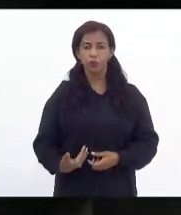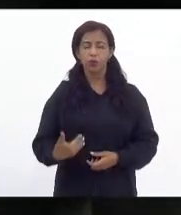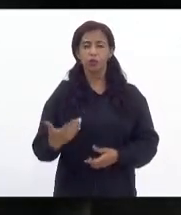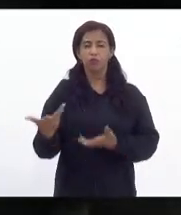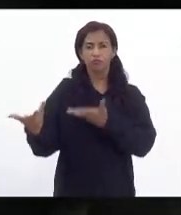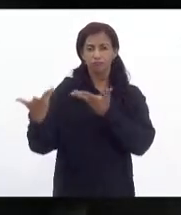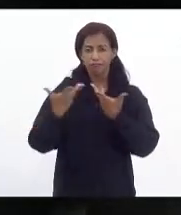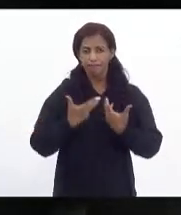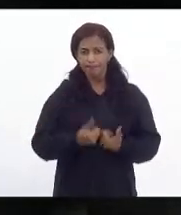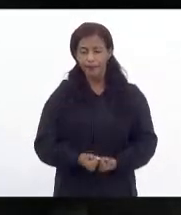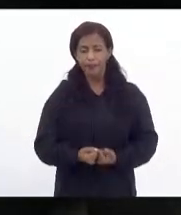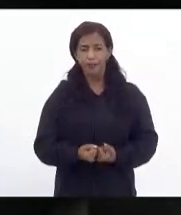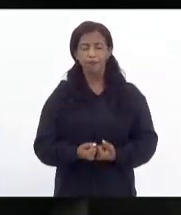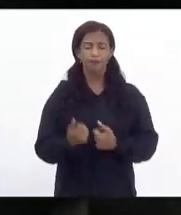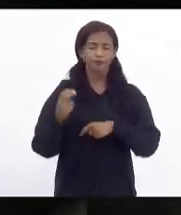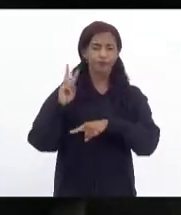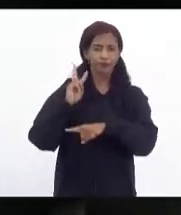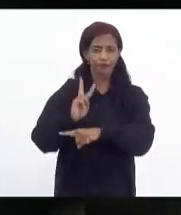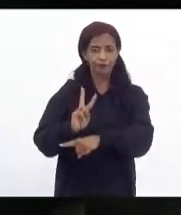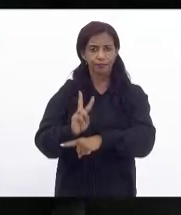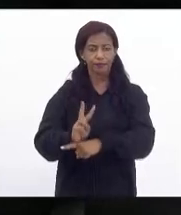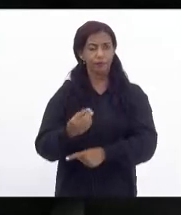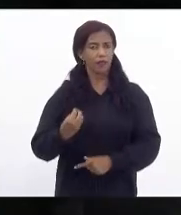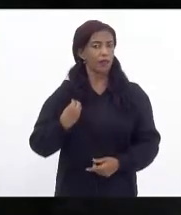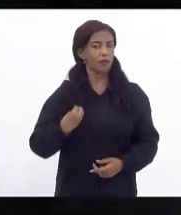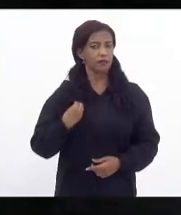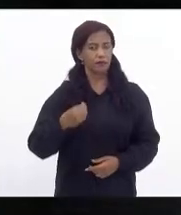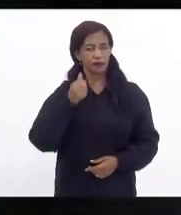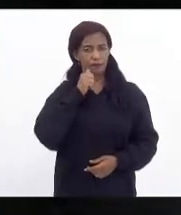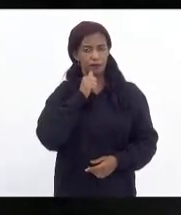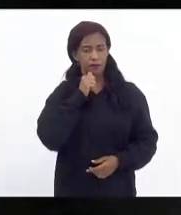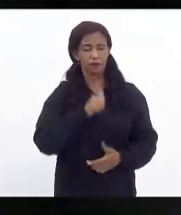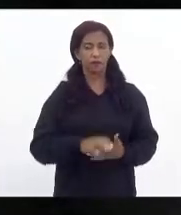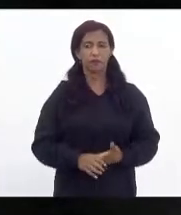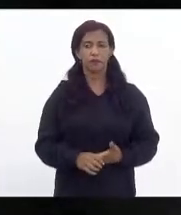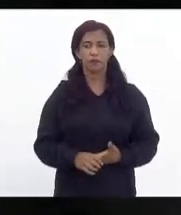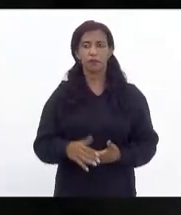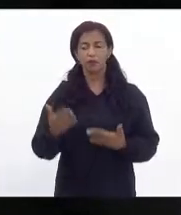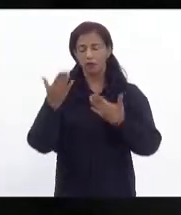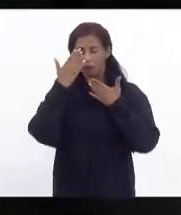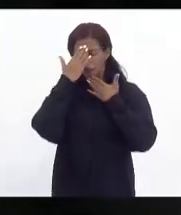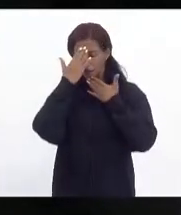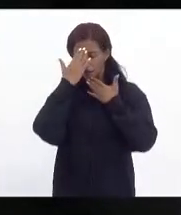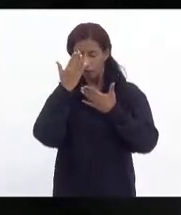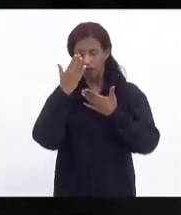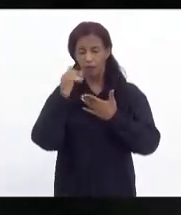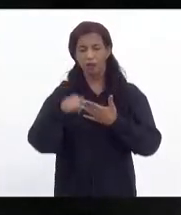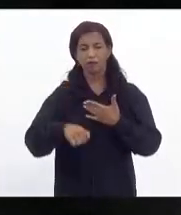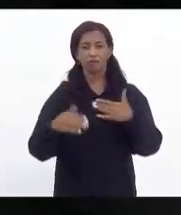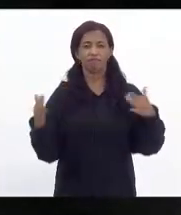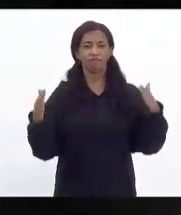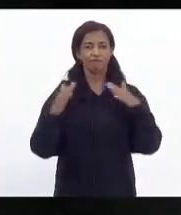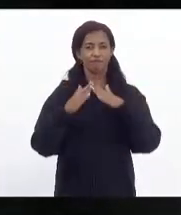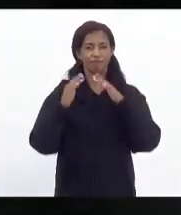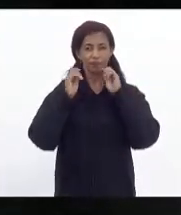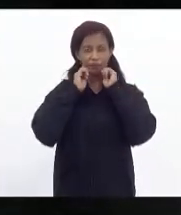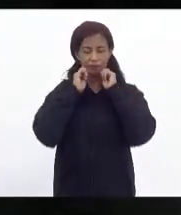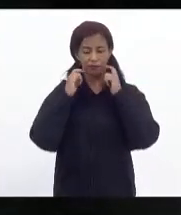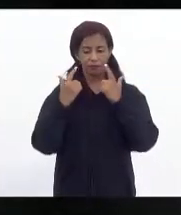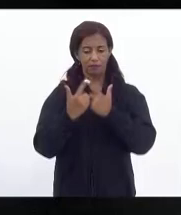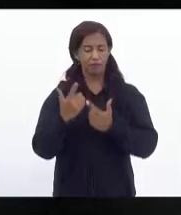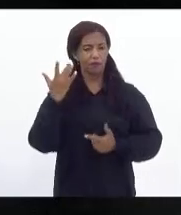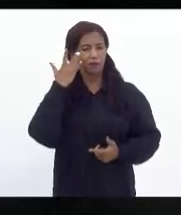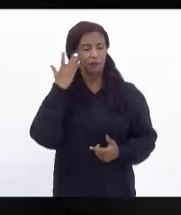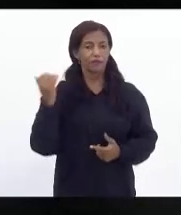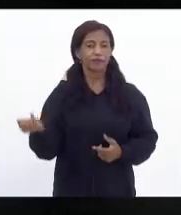acolhimento e de defesa da vida das mulheres então eu quero agradecer a essa casa eu acho